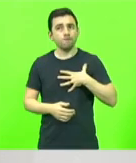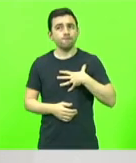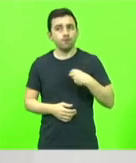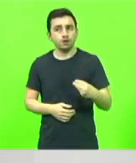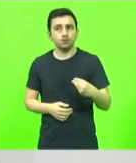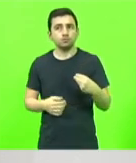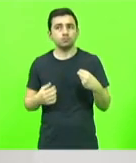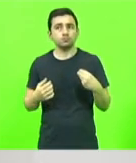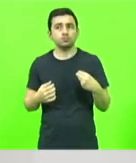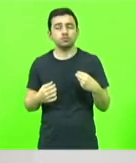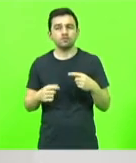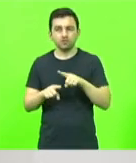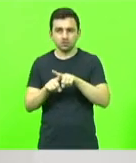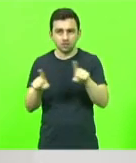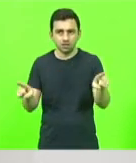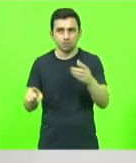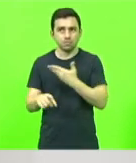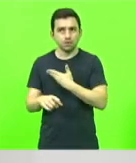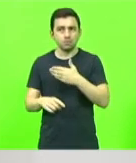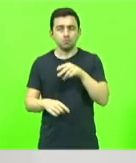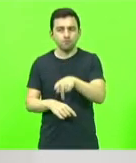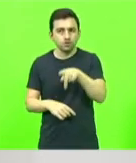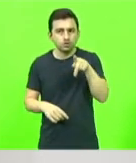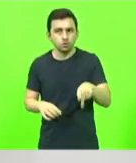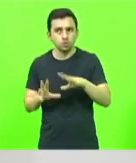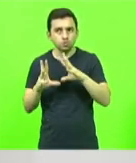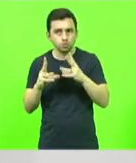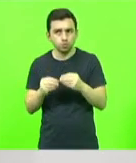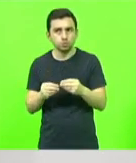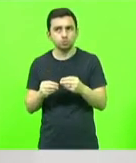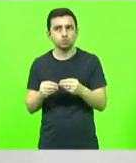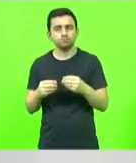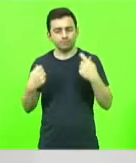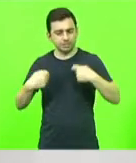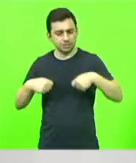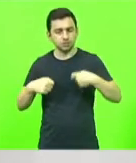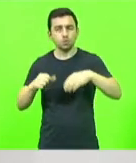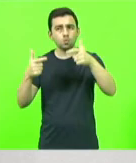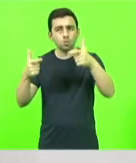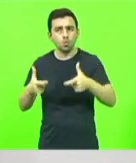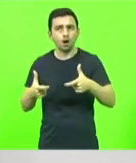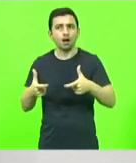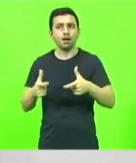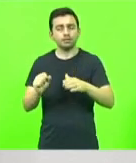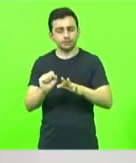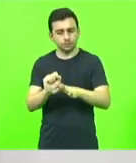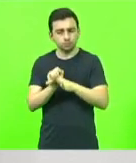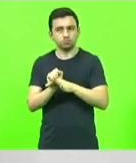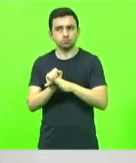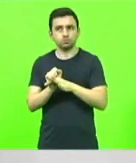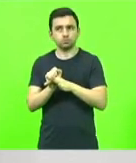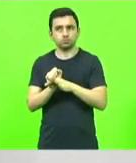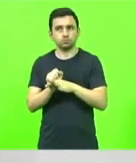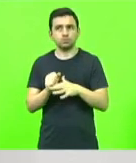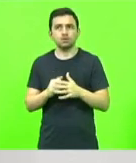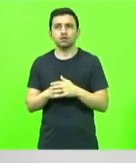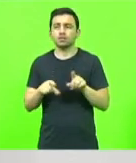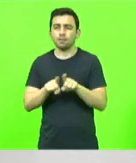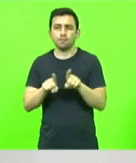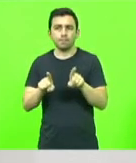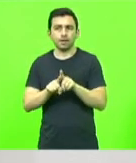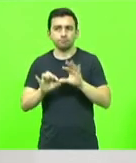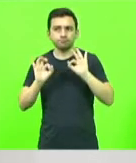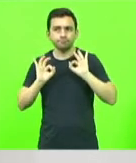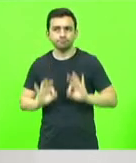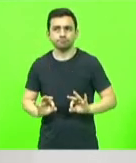seus colegas e professores não tiverem um lugar seguro. Um lugar seguro e digno para